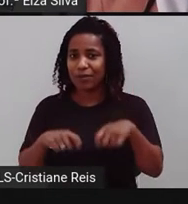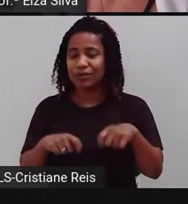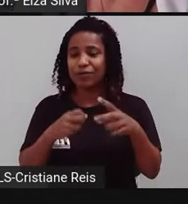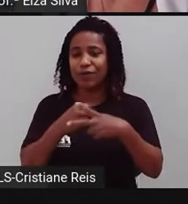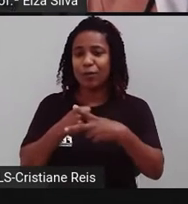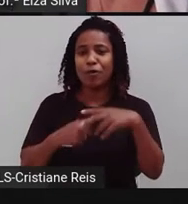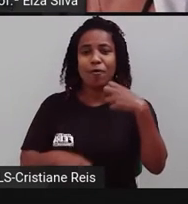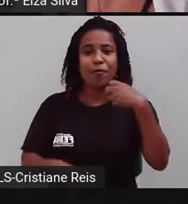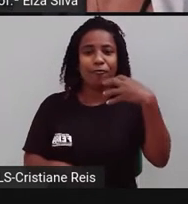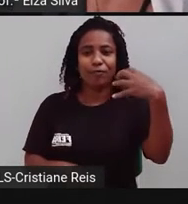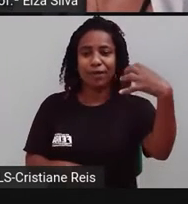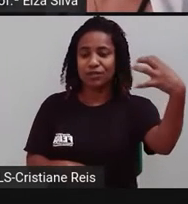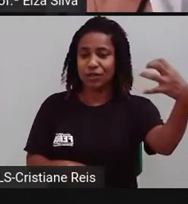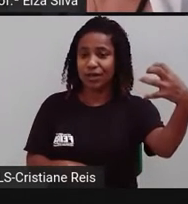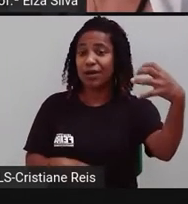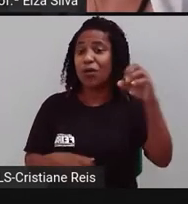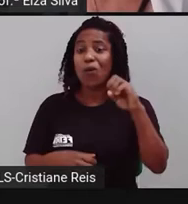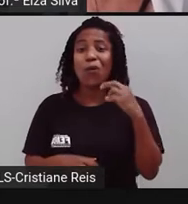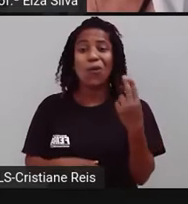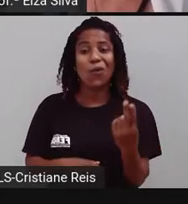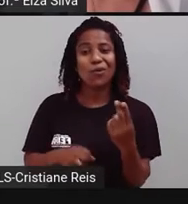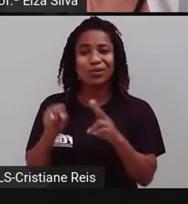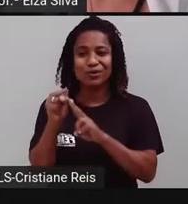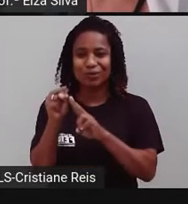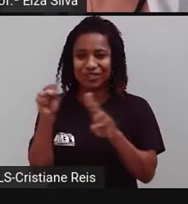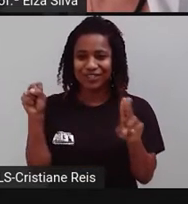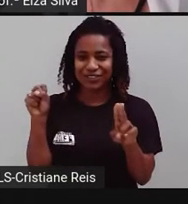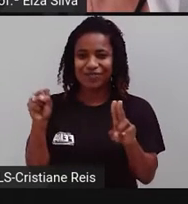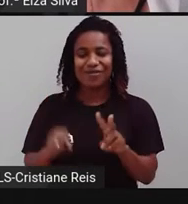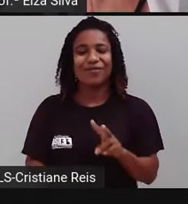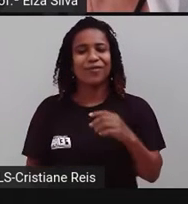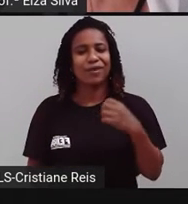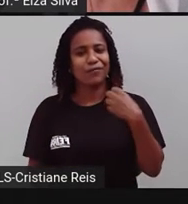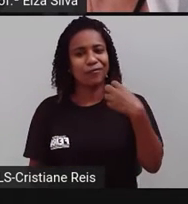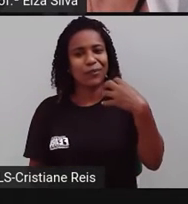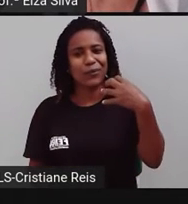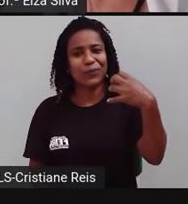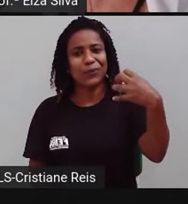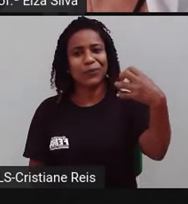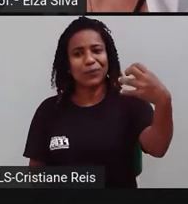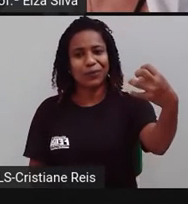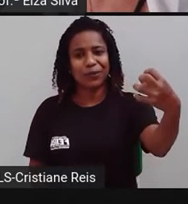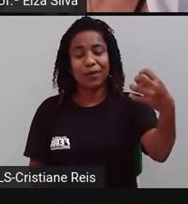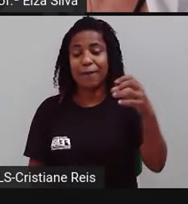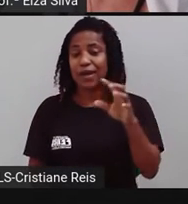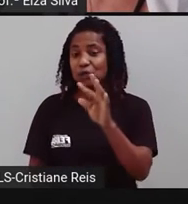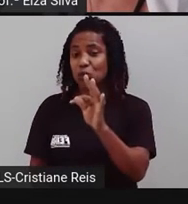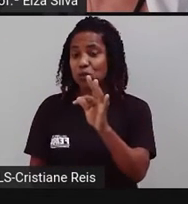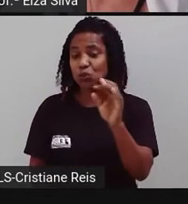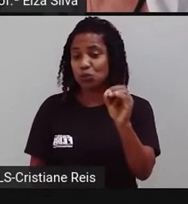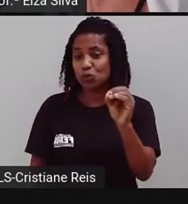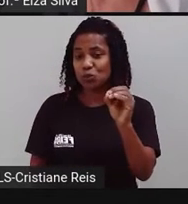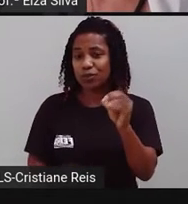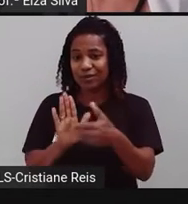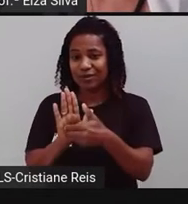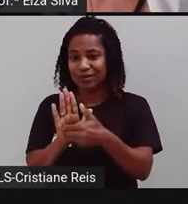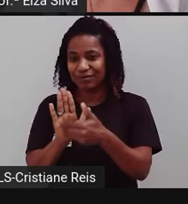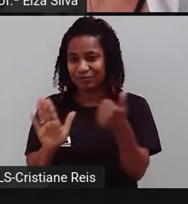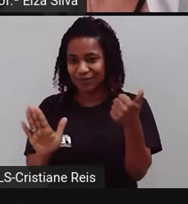o substantivo viagem. Travel. É claro que a gente elimina o to. Porque o to aqui